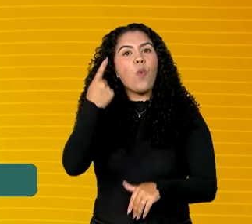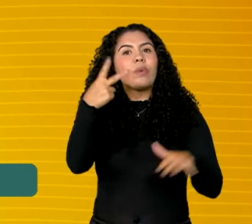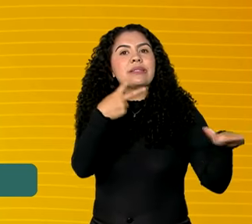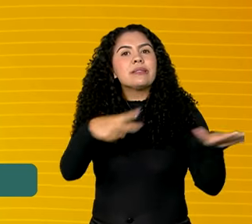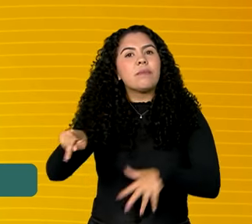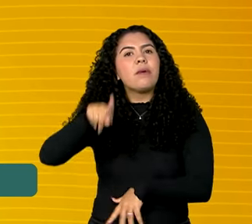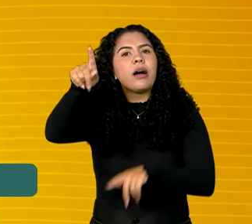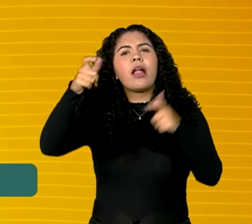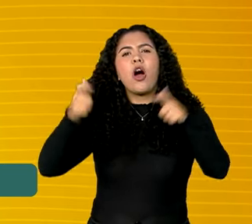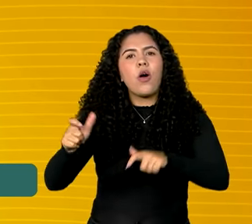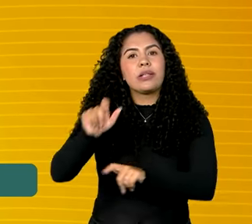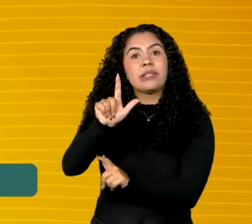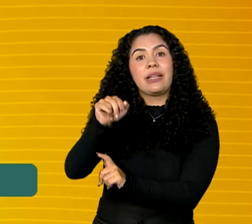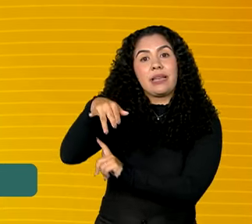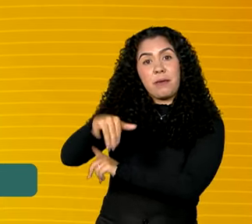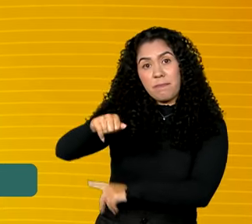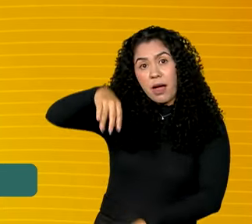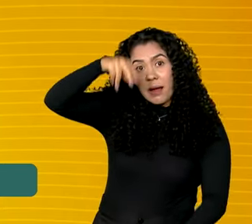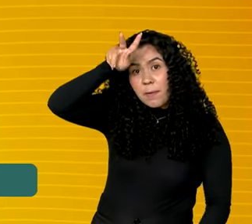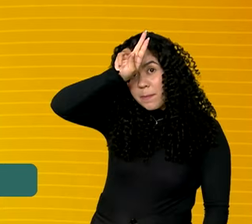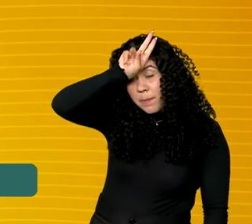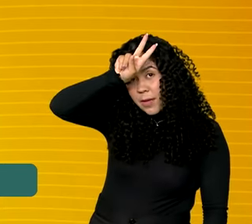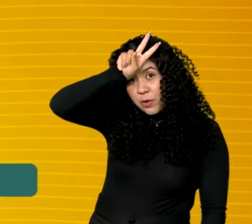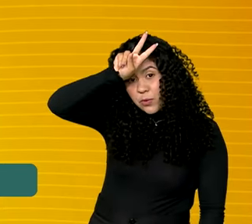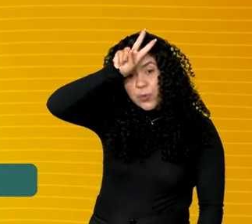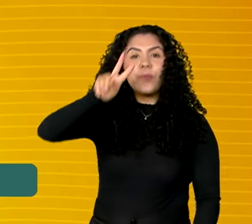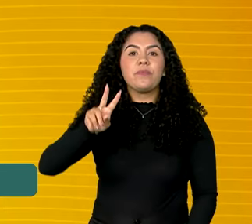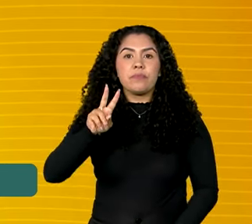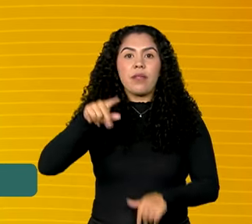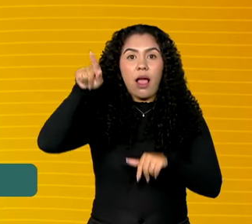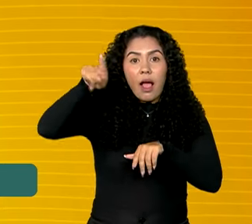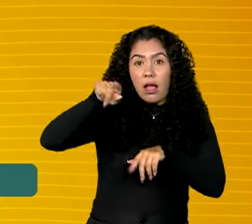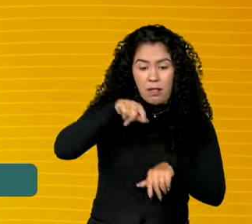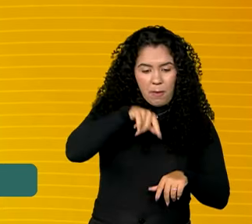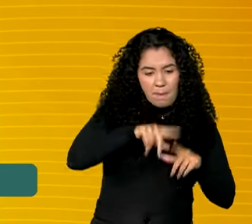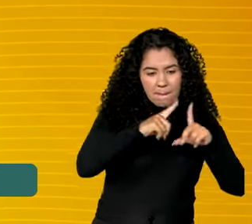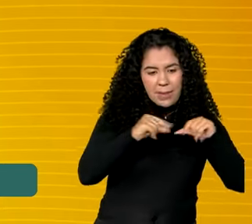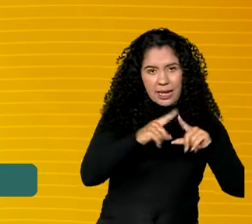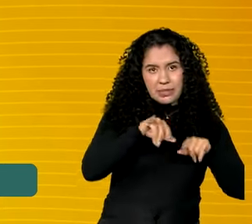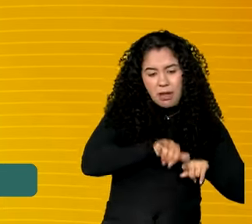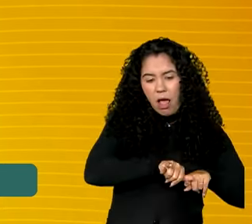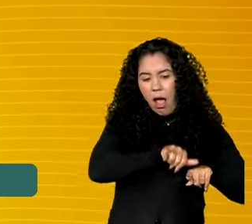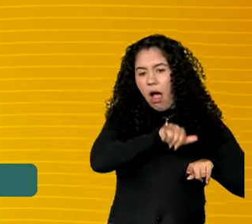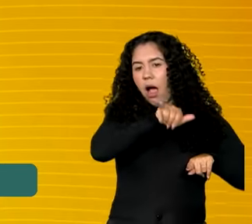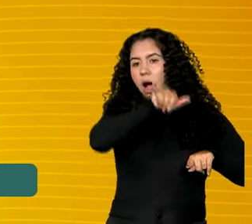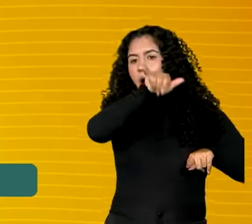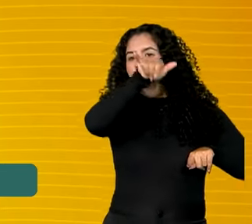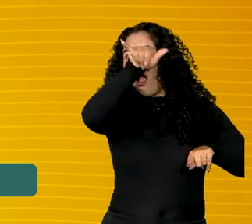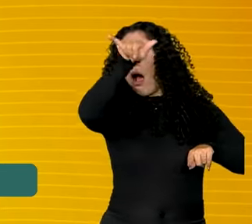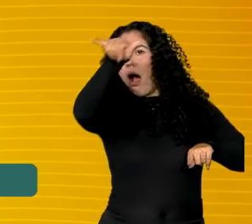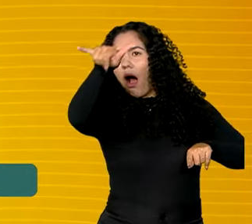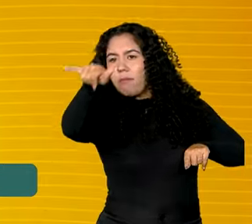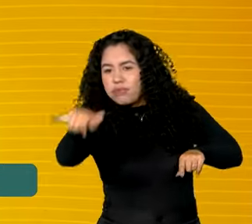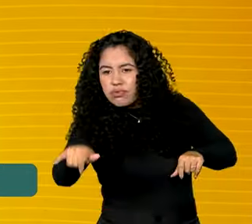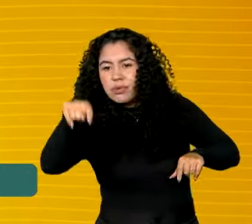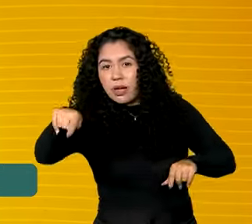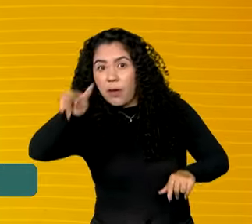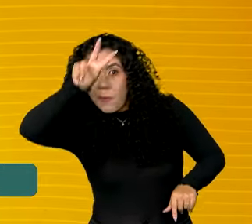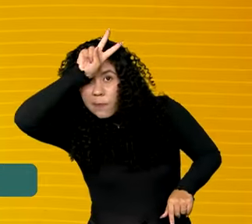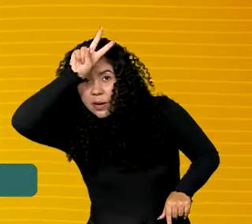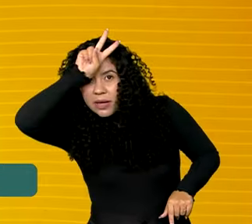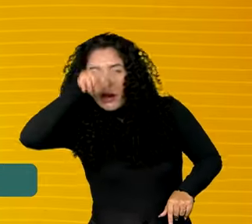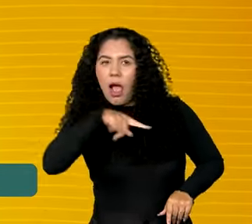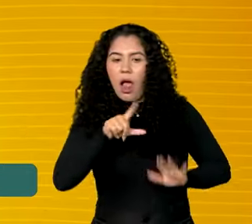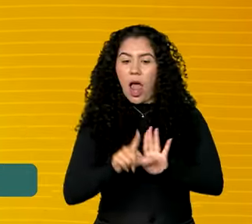Lima e Machu Picchu, no Peru. O deslocamento de Brasília até lá foi feito de avião. E ela conta que a viagem foi